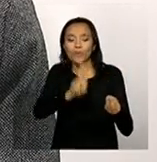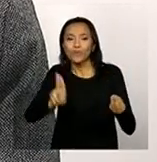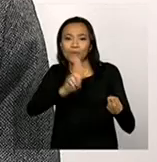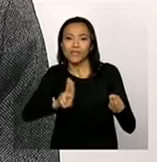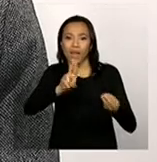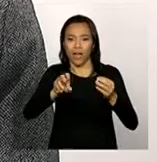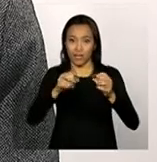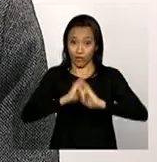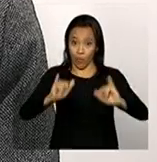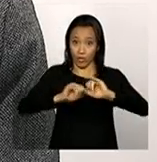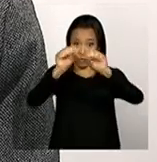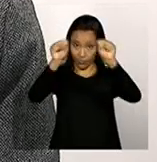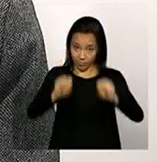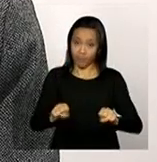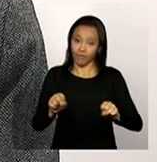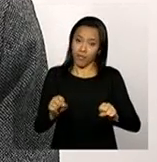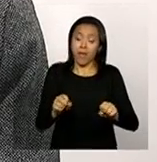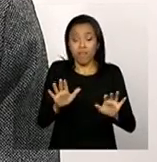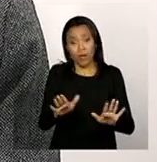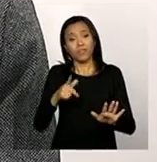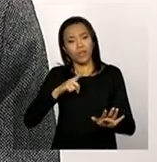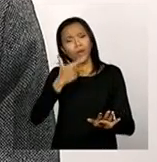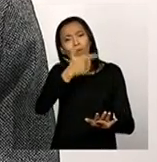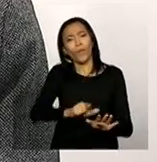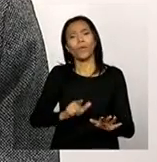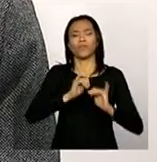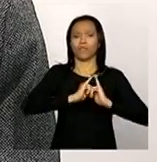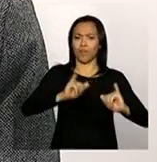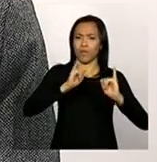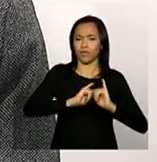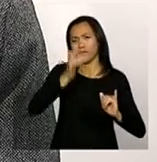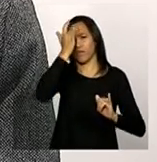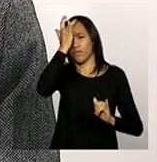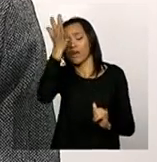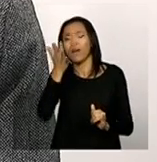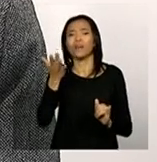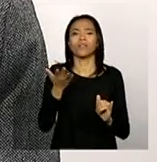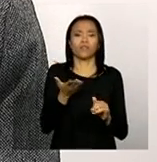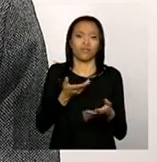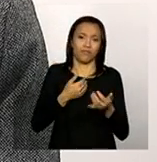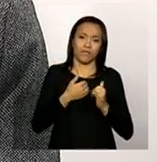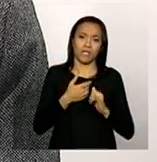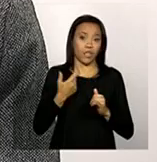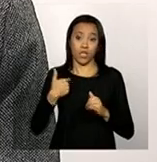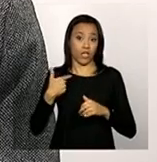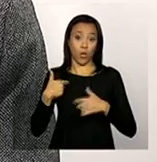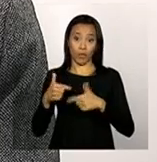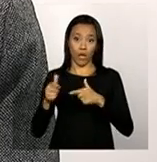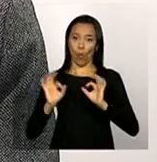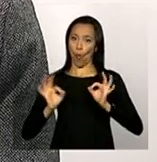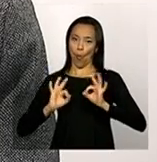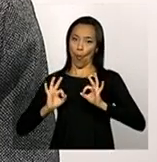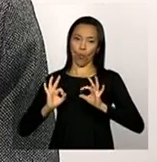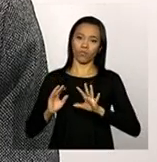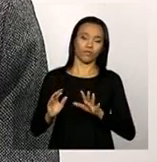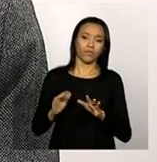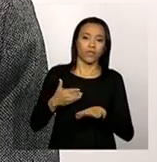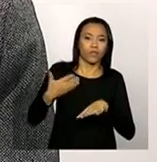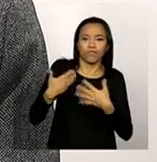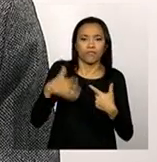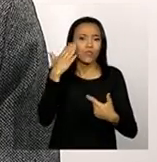mais fáceis de serem pesquisadas por pessoas que não trabalham diretamente com base de dados. Então, temos as